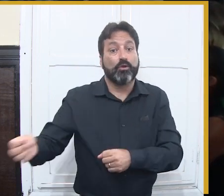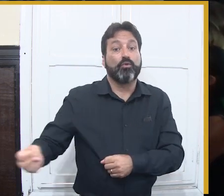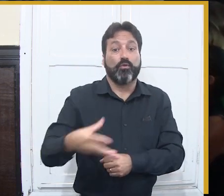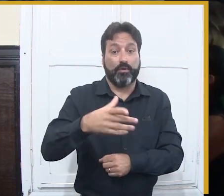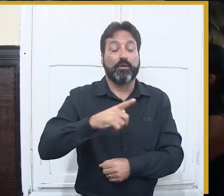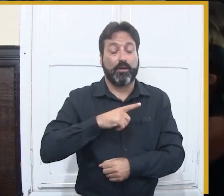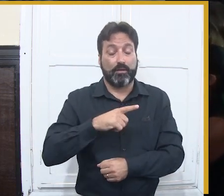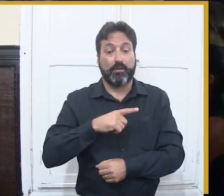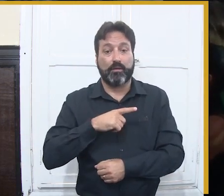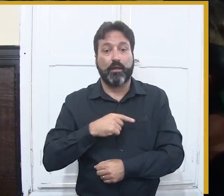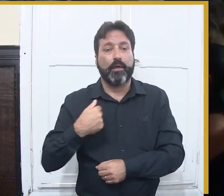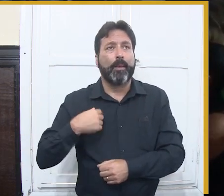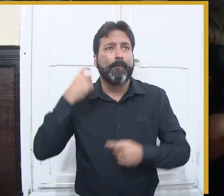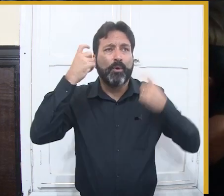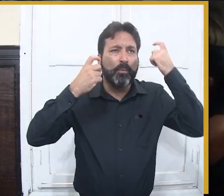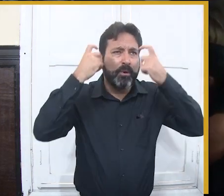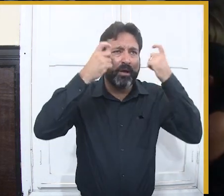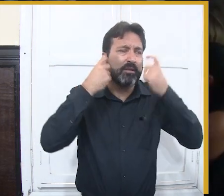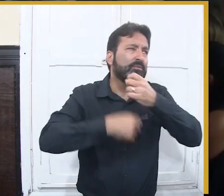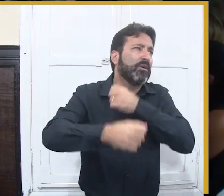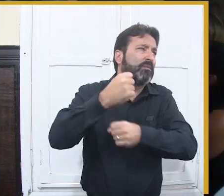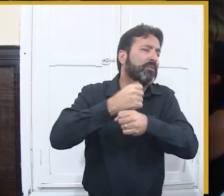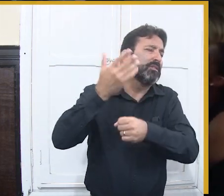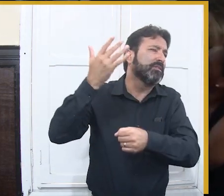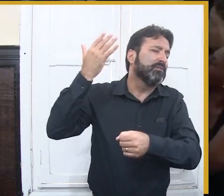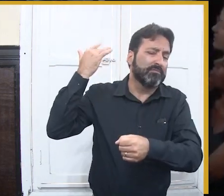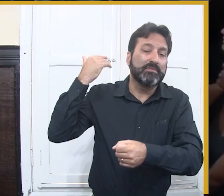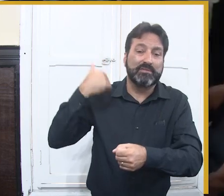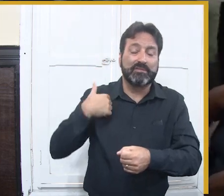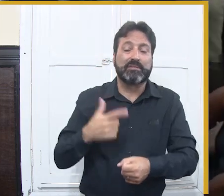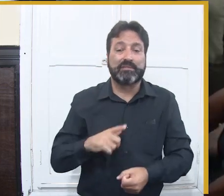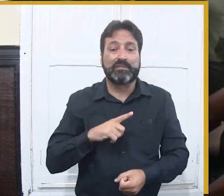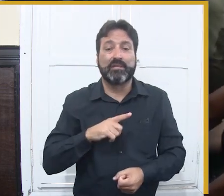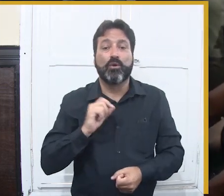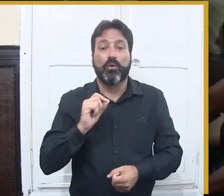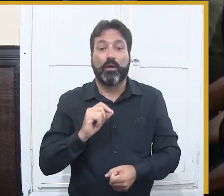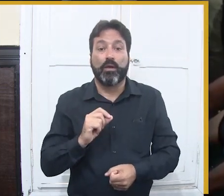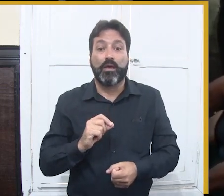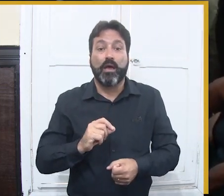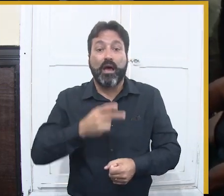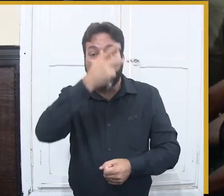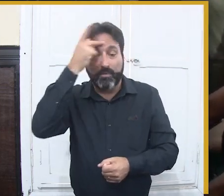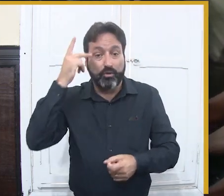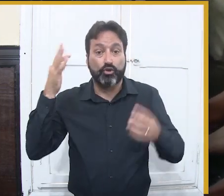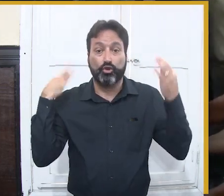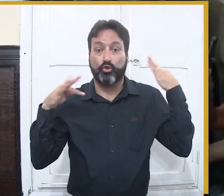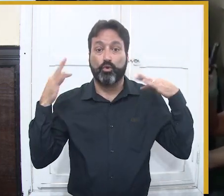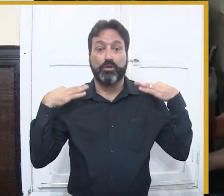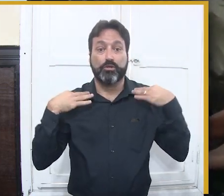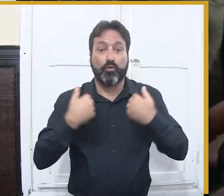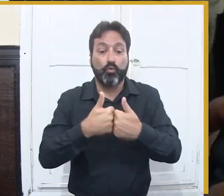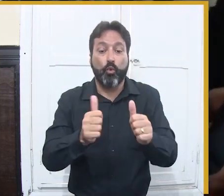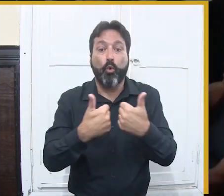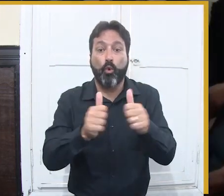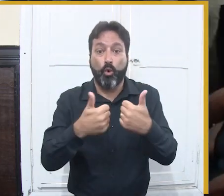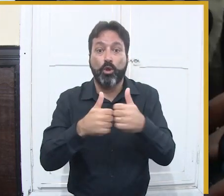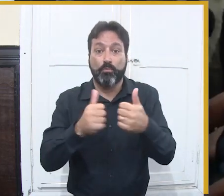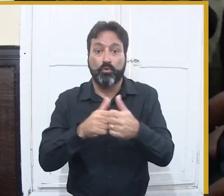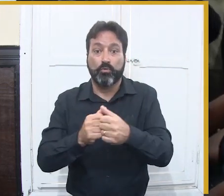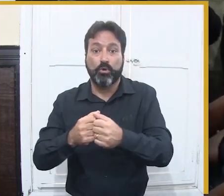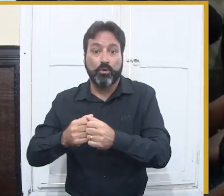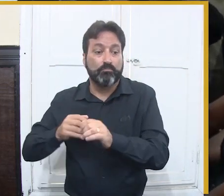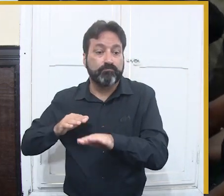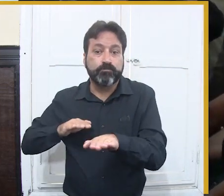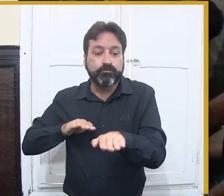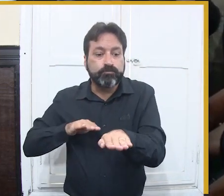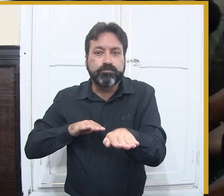O acesso aqui, os outros acessos são acessos para o público e esse ano nós temos